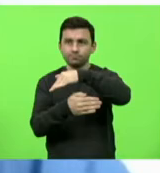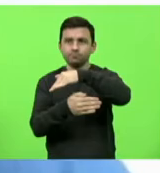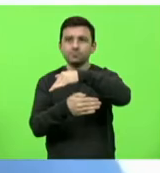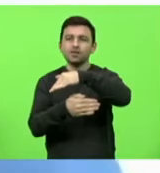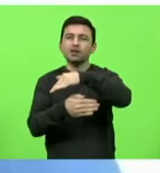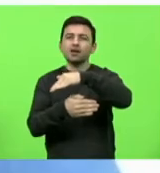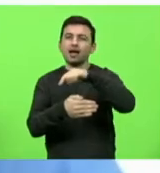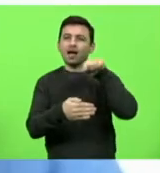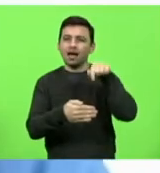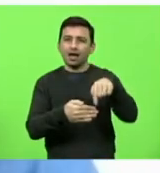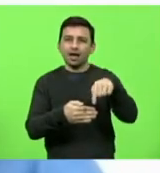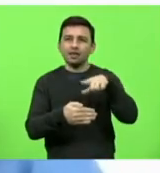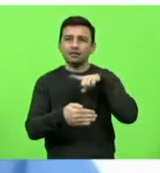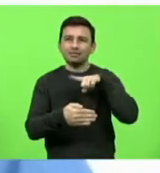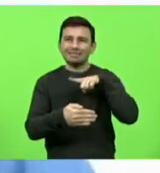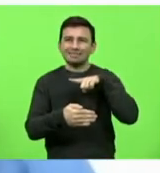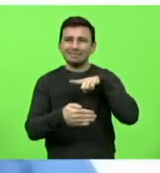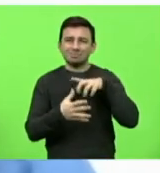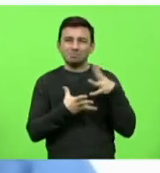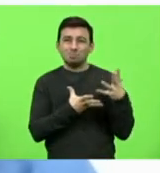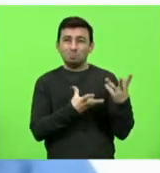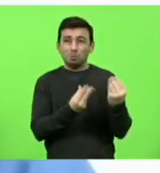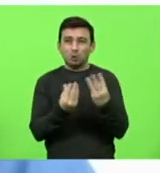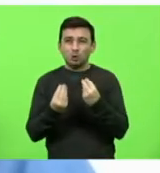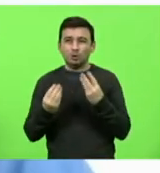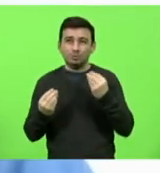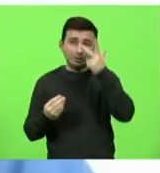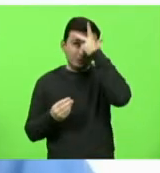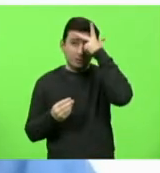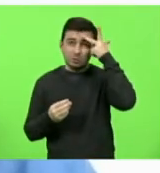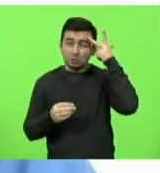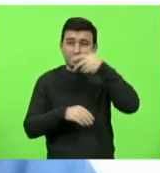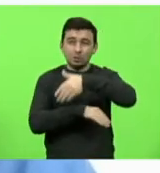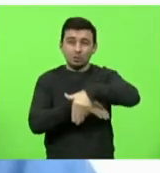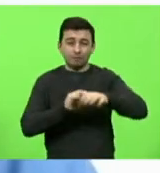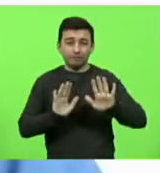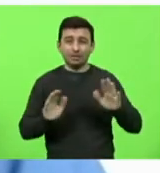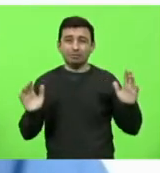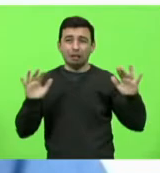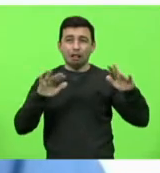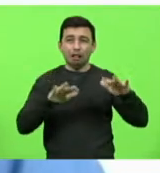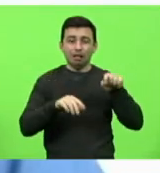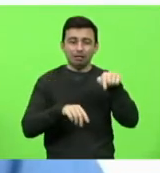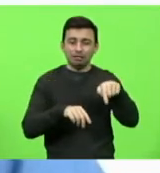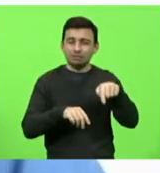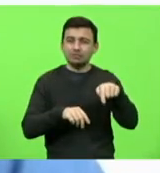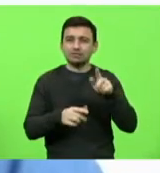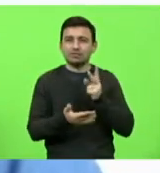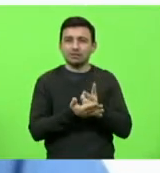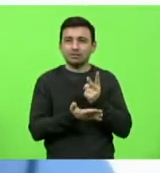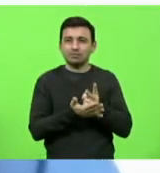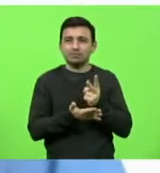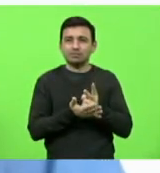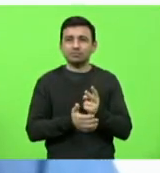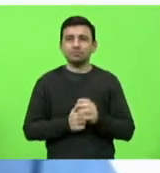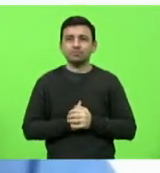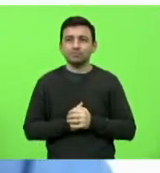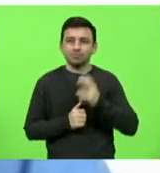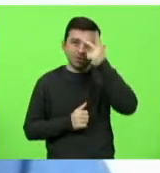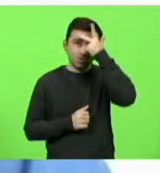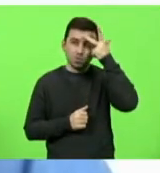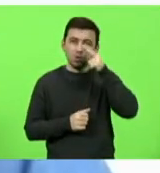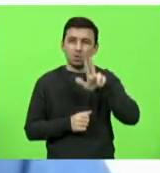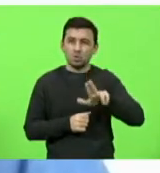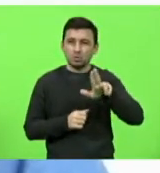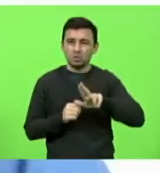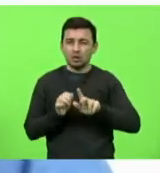naquela região uma aglomeração muito grande de pessoas em situação de rua. Essas pessoas que são usuários